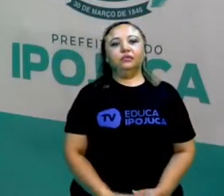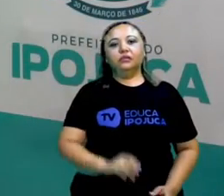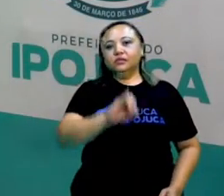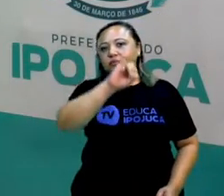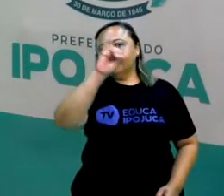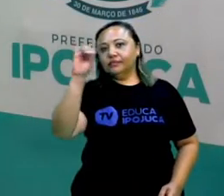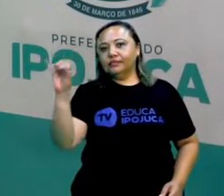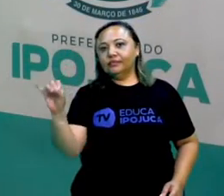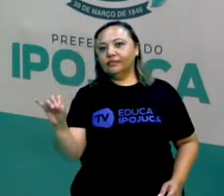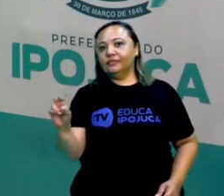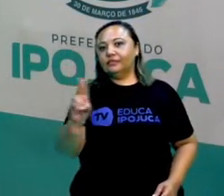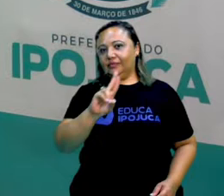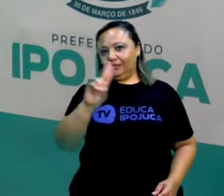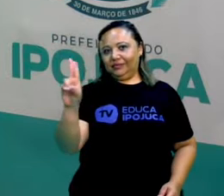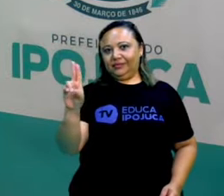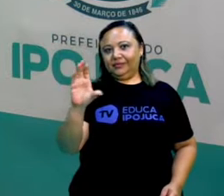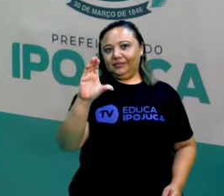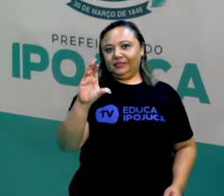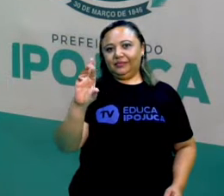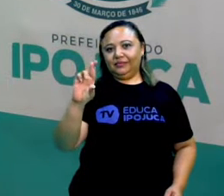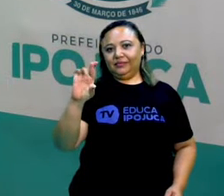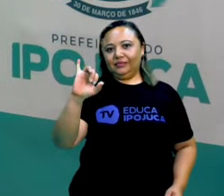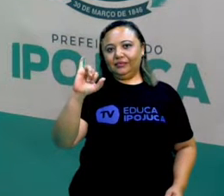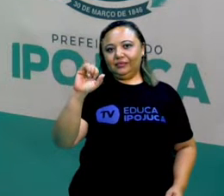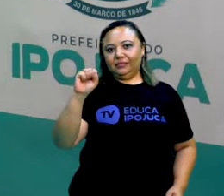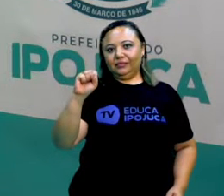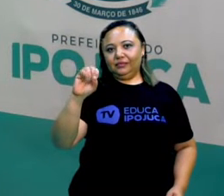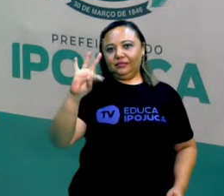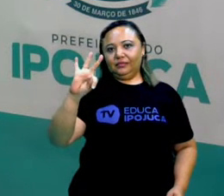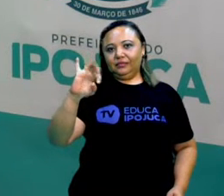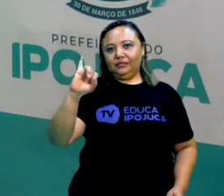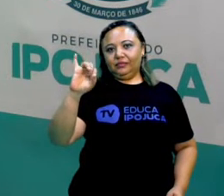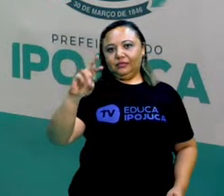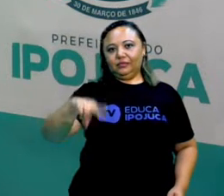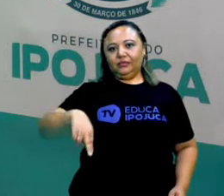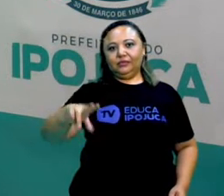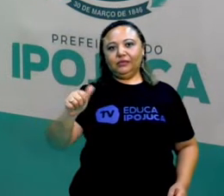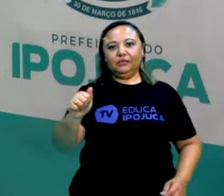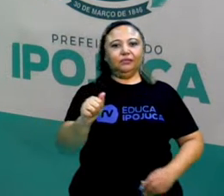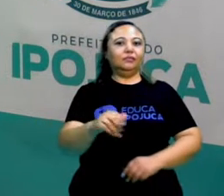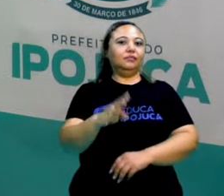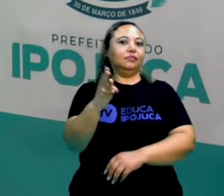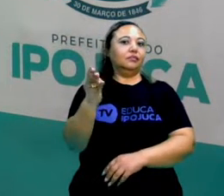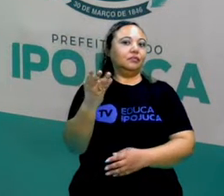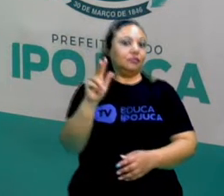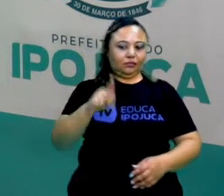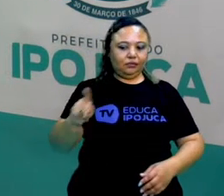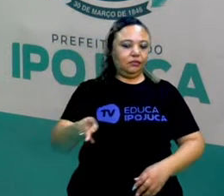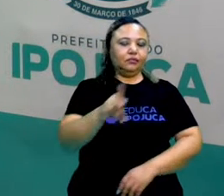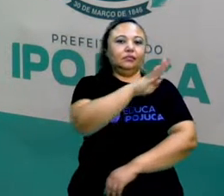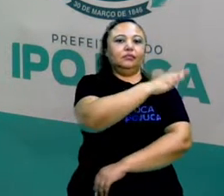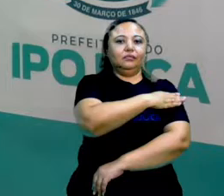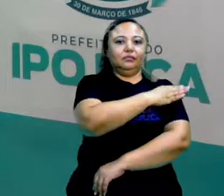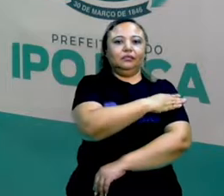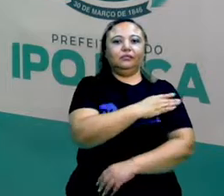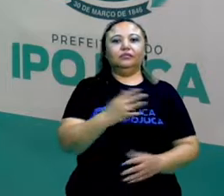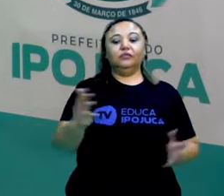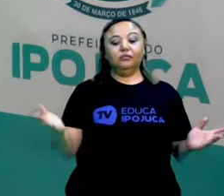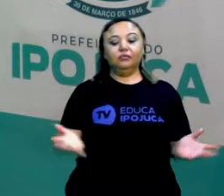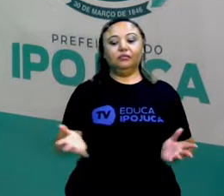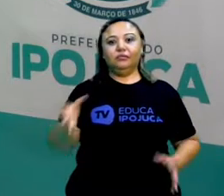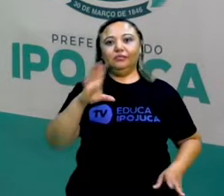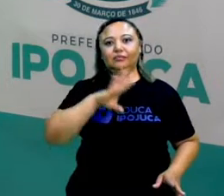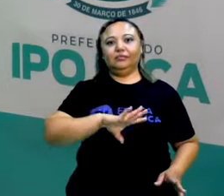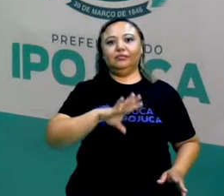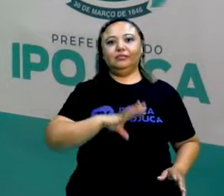Olá, meu nome é Cristina Chaga e sou professora do quarto ano e hoje nós vamos para mais uma aula de língua portuguesa. Hoje nós